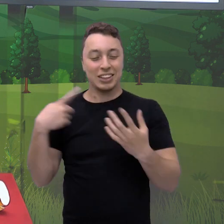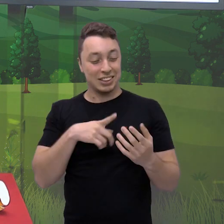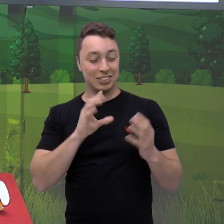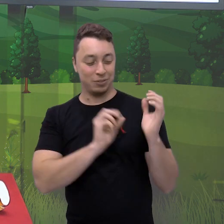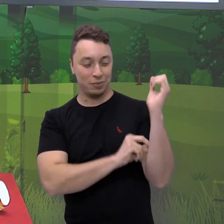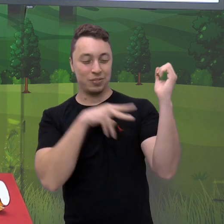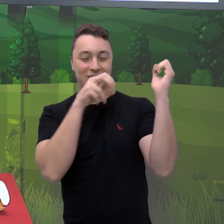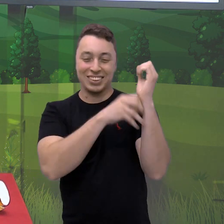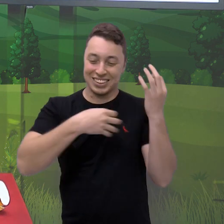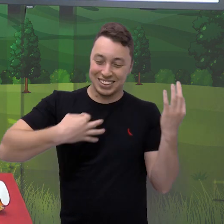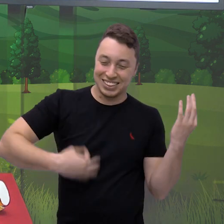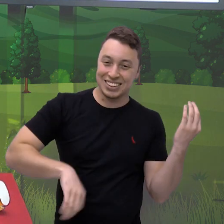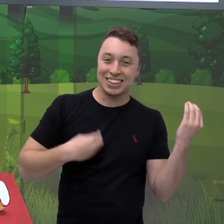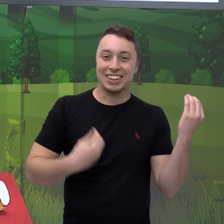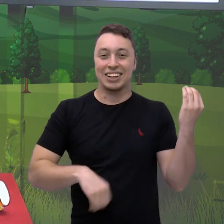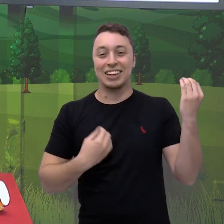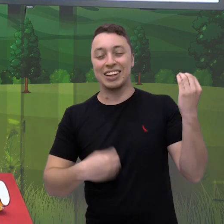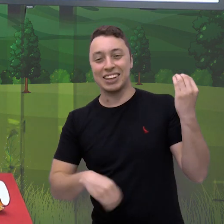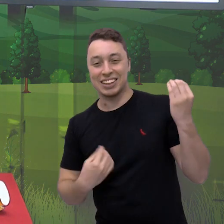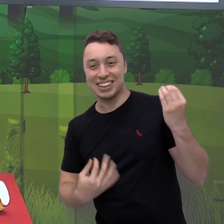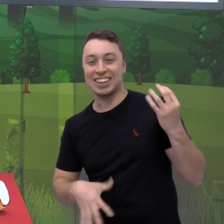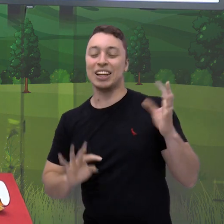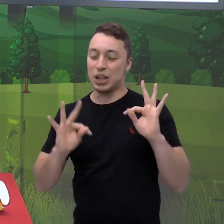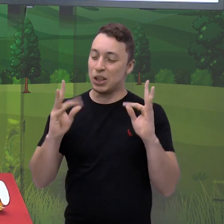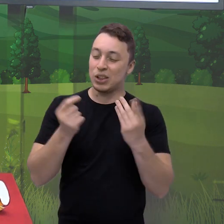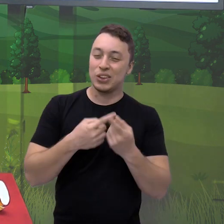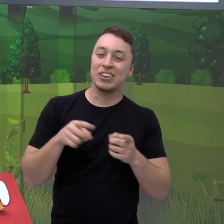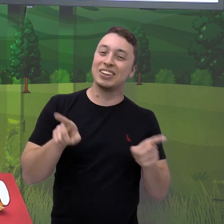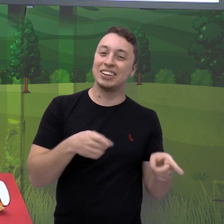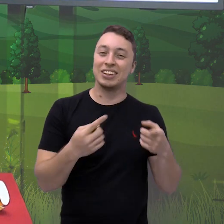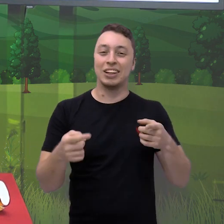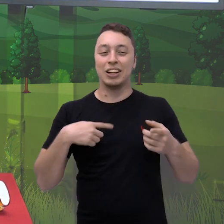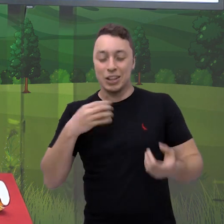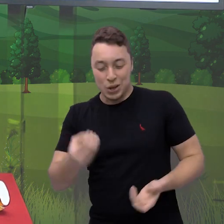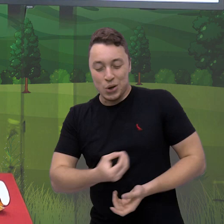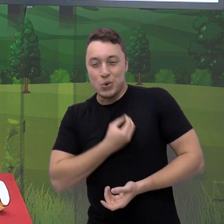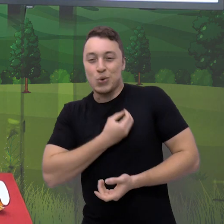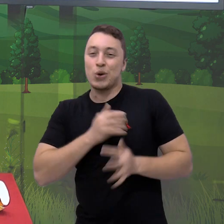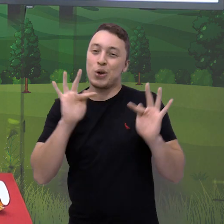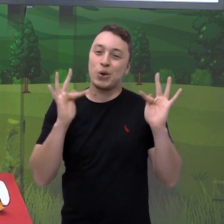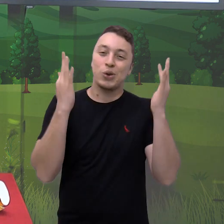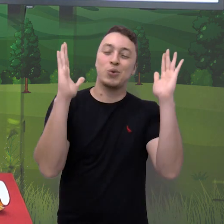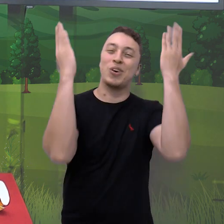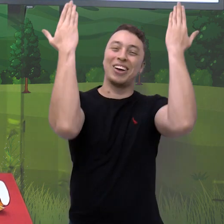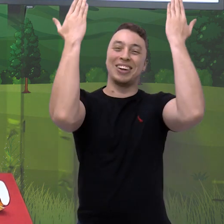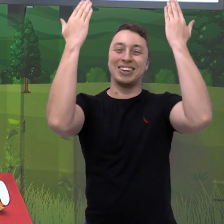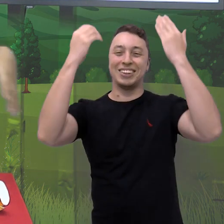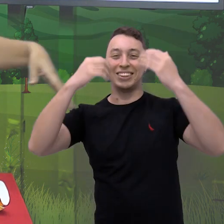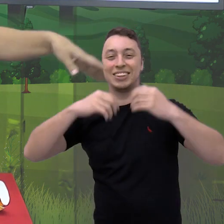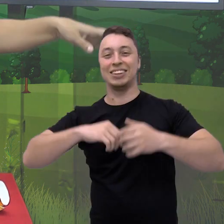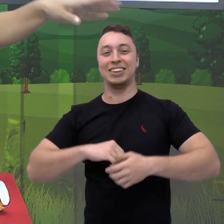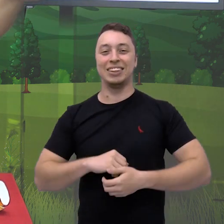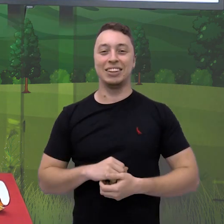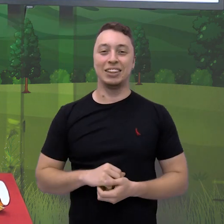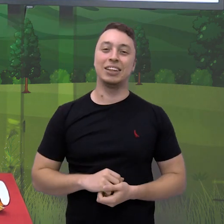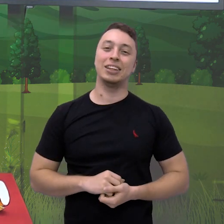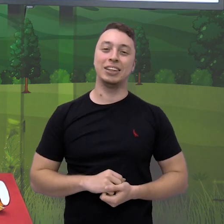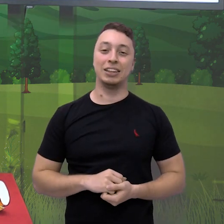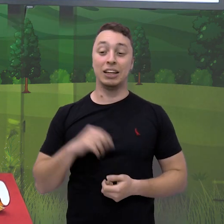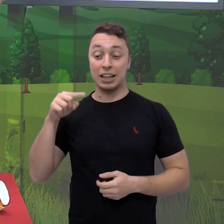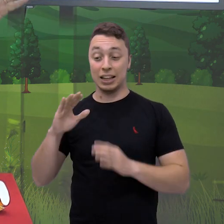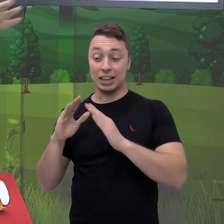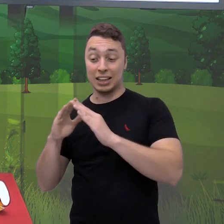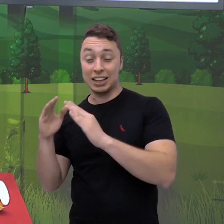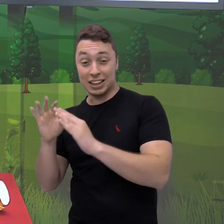todas começaram a cantar. Ah, a vida é uma festa. E naquele